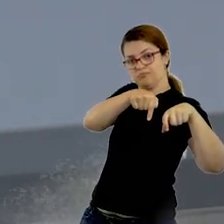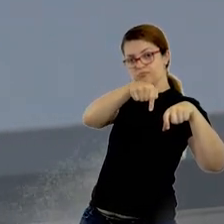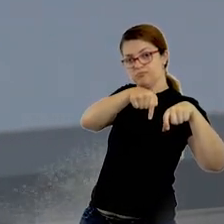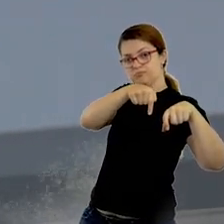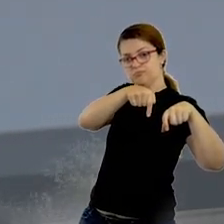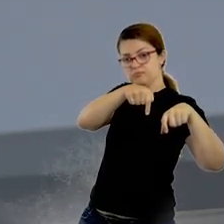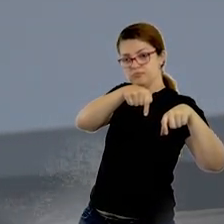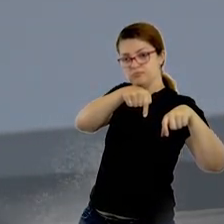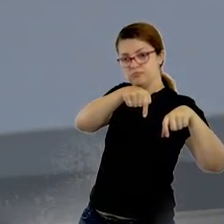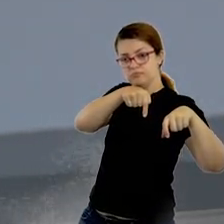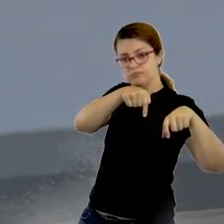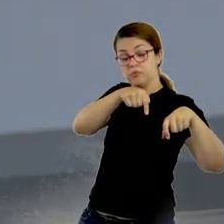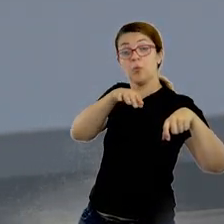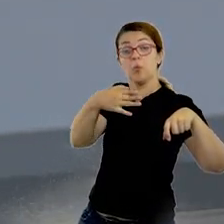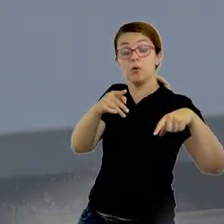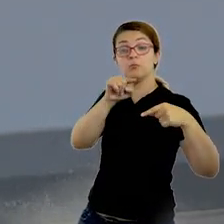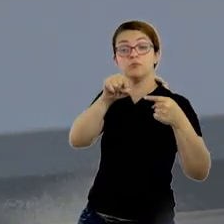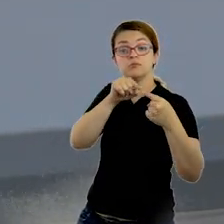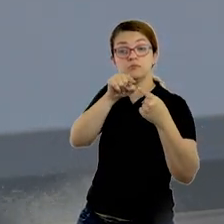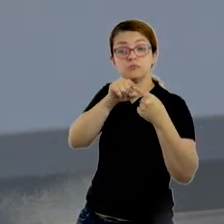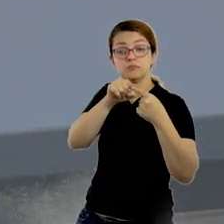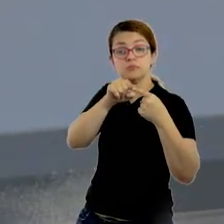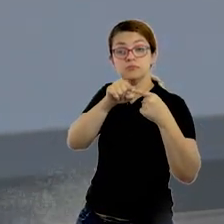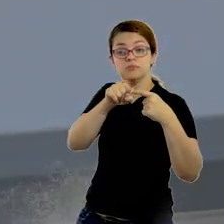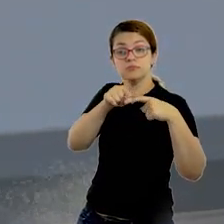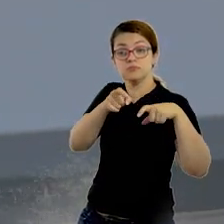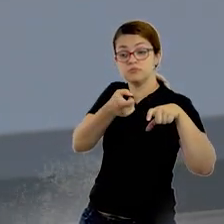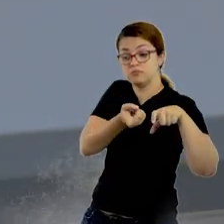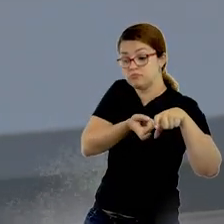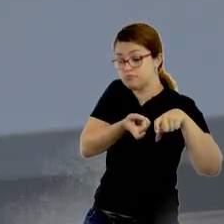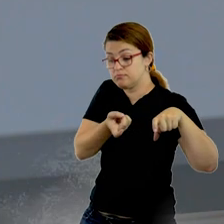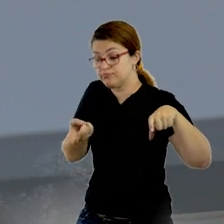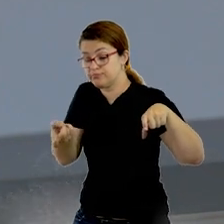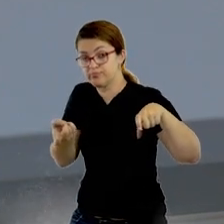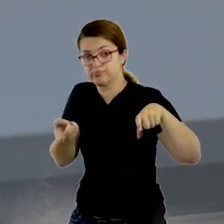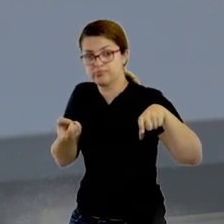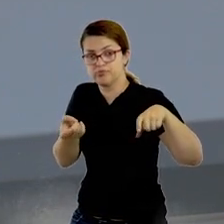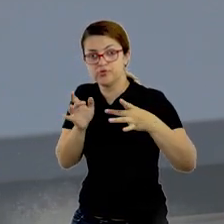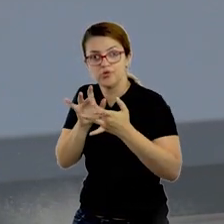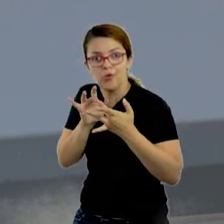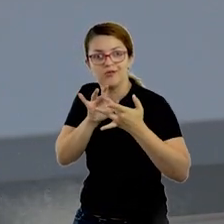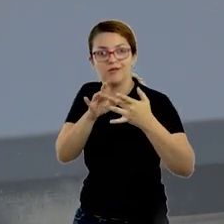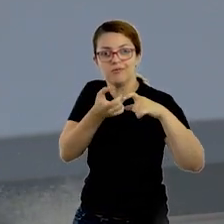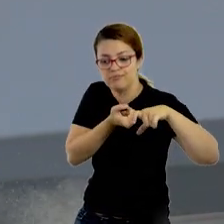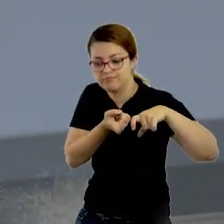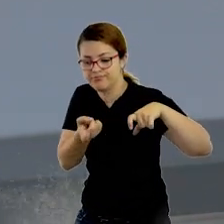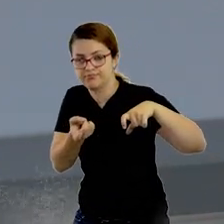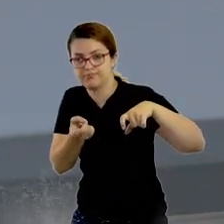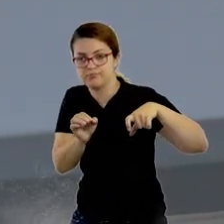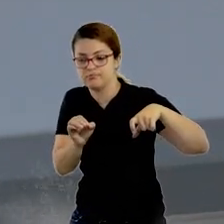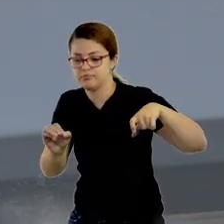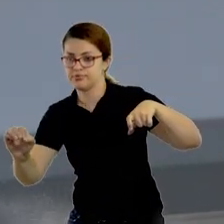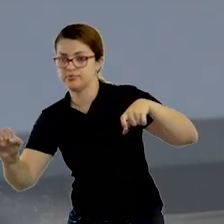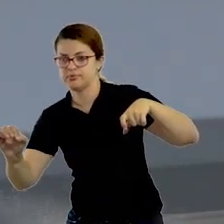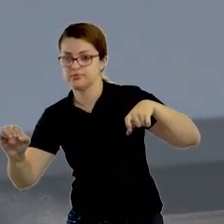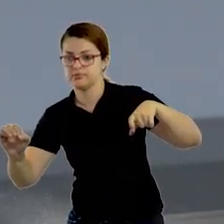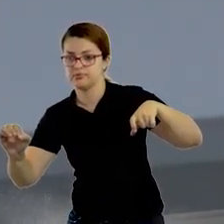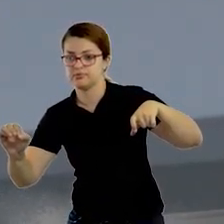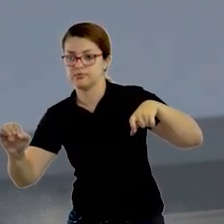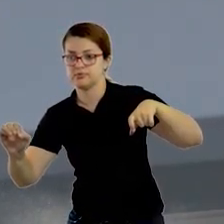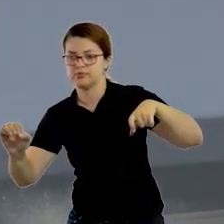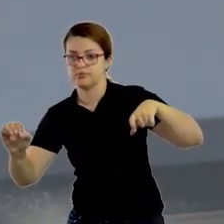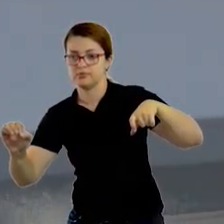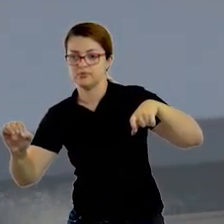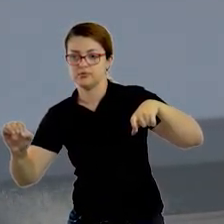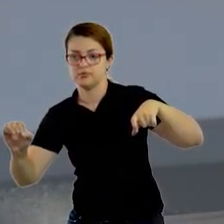sua meta do gol. Tá bom? E o objetivo é você bater na tampinha. E a próxima tampinha que você for bater,